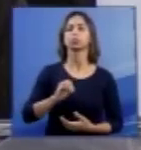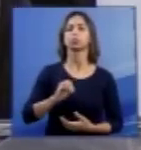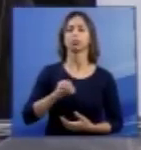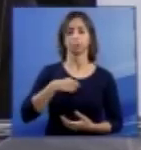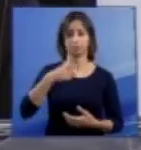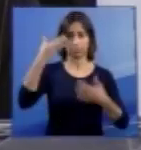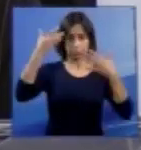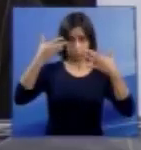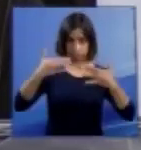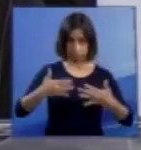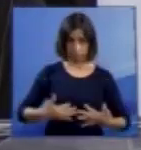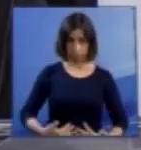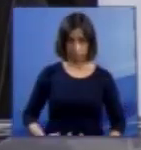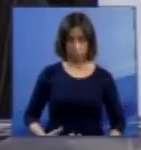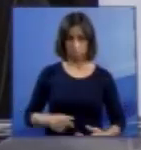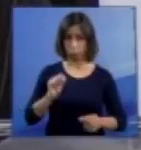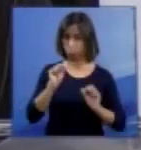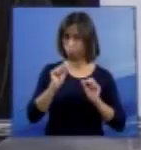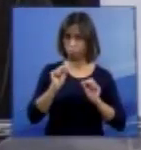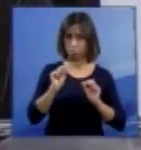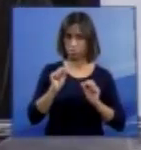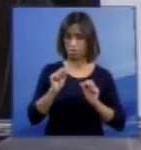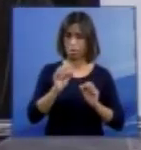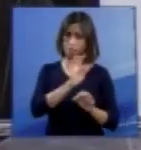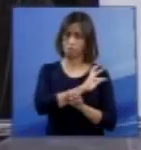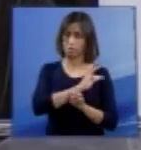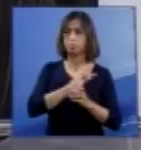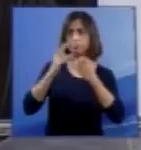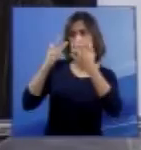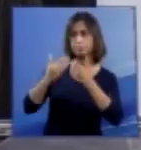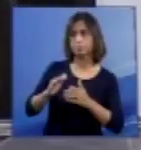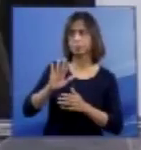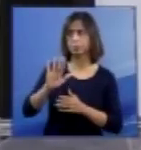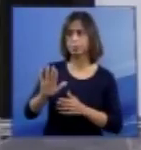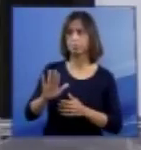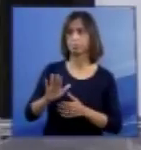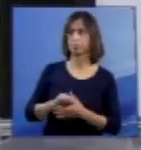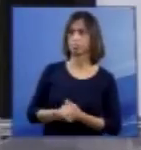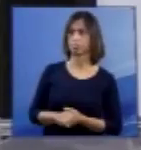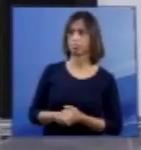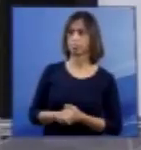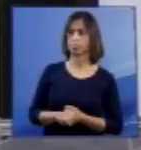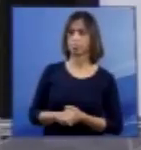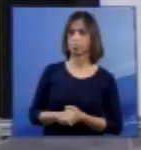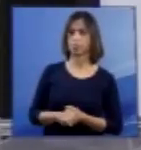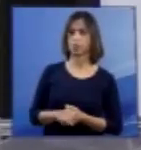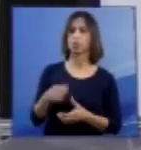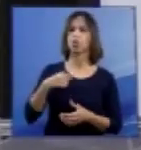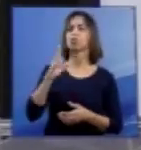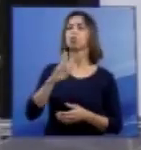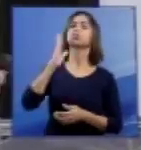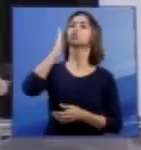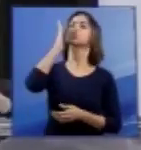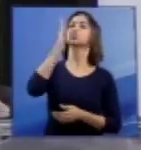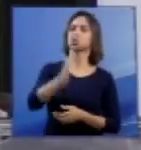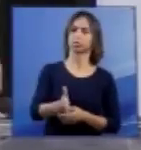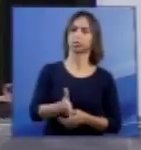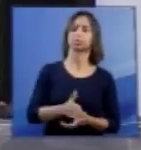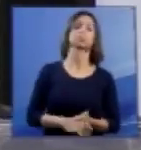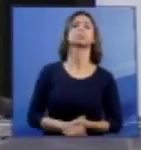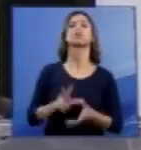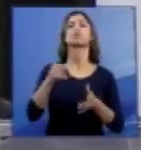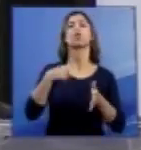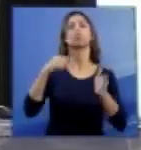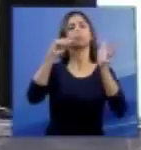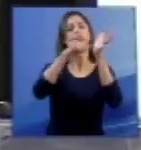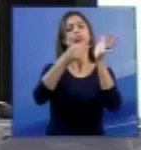fala vai ser objetivamente técnica e bastante direta. Então, eu vou pontuar